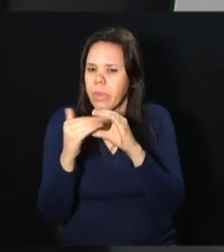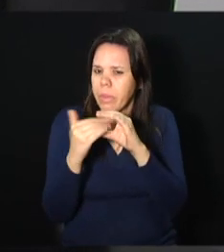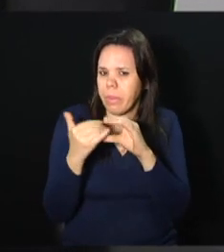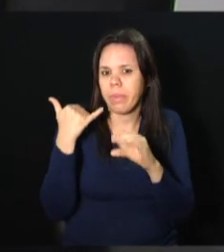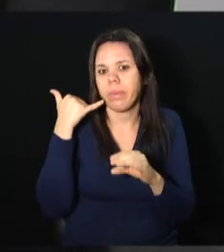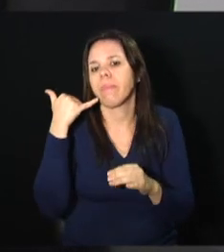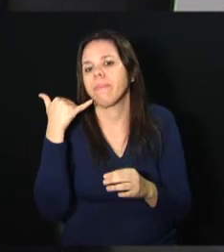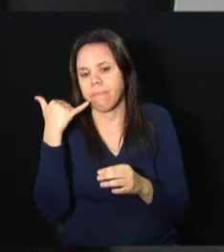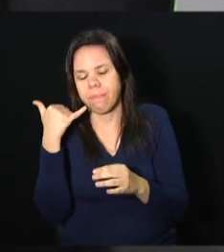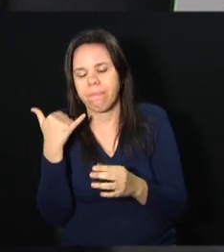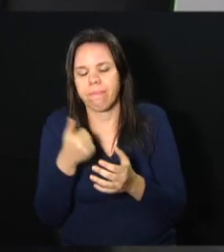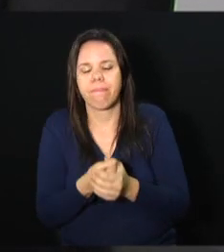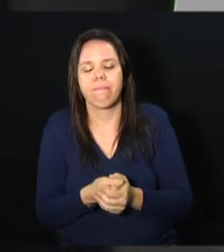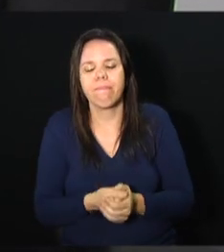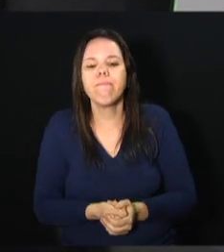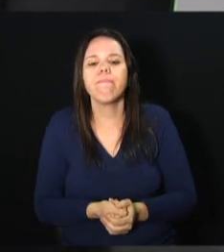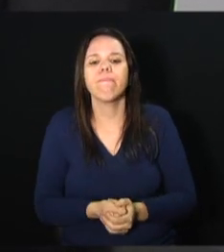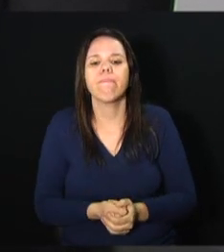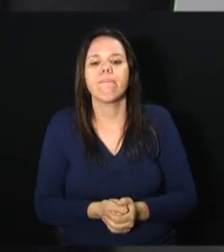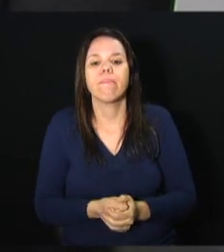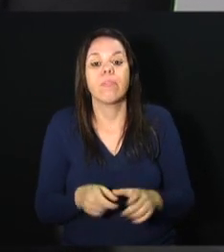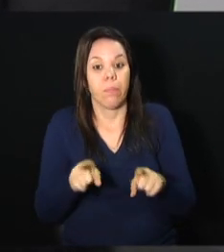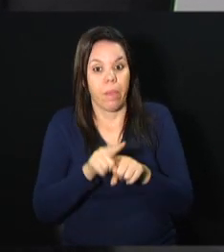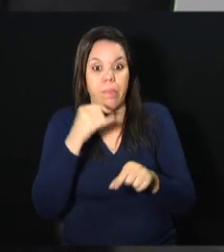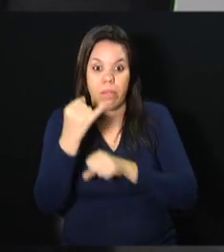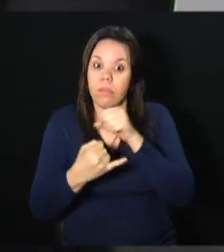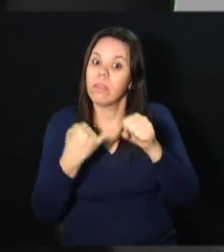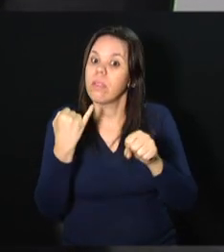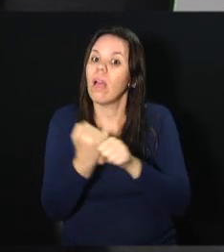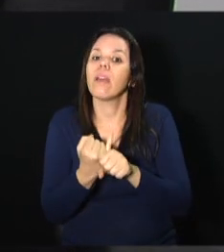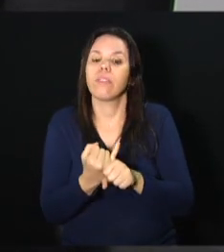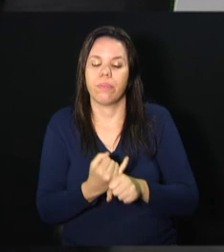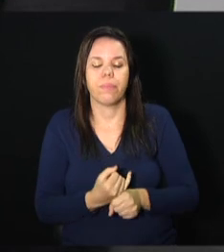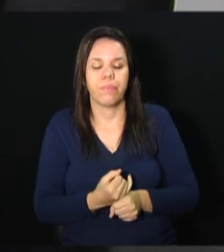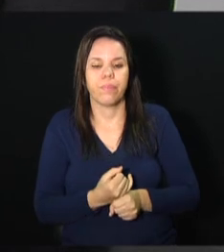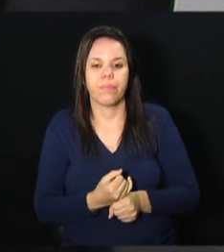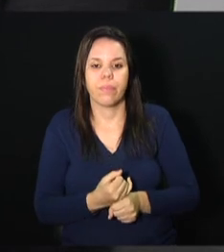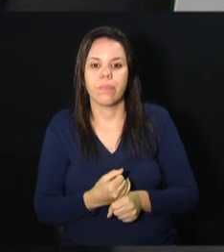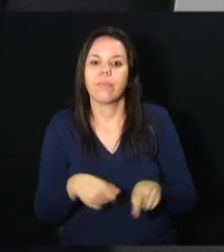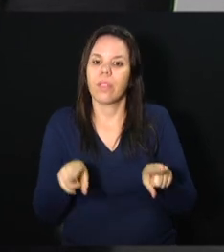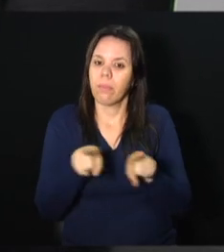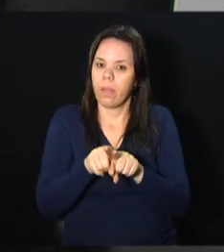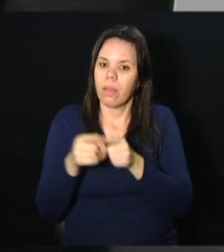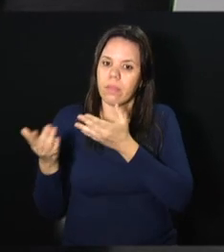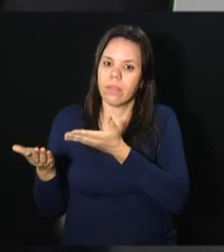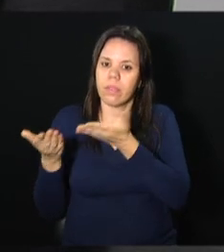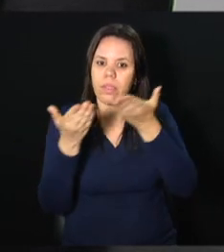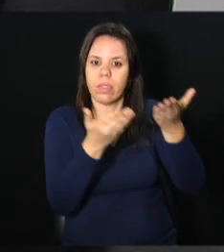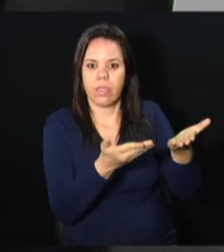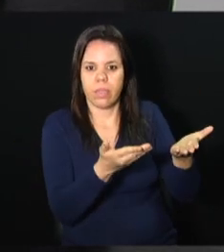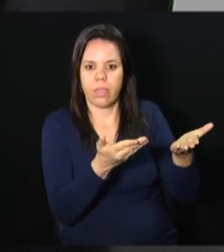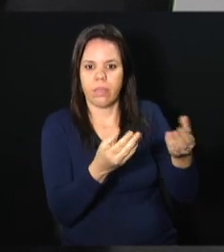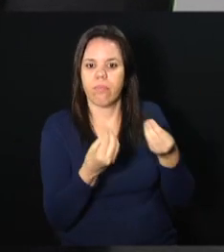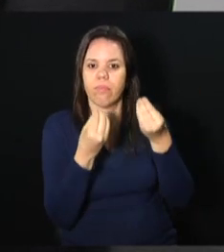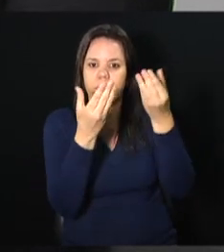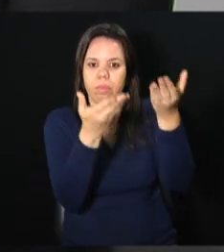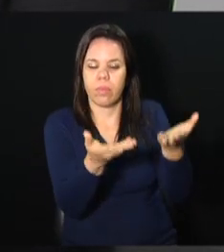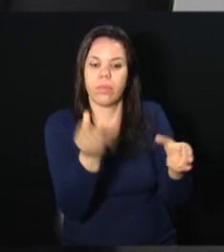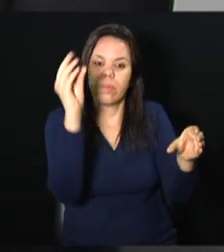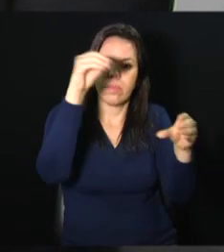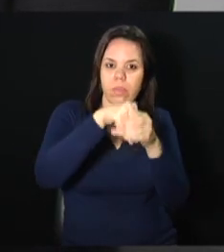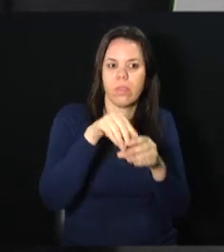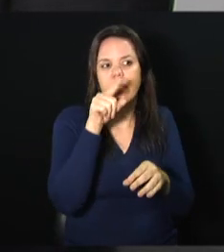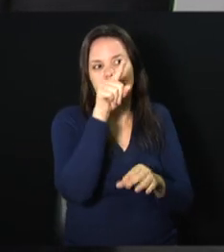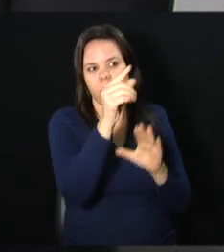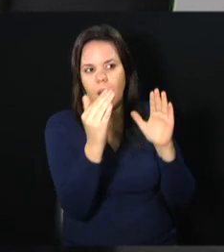telefone, pelo site, né? E também receber a sua entrega dentro da sua